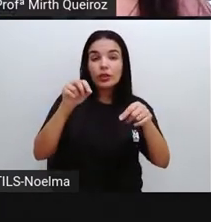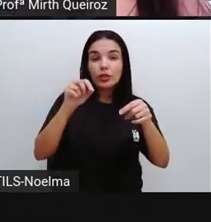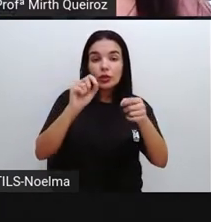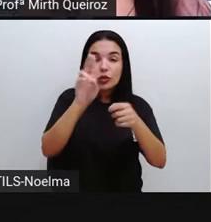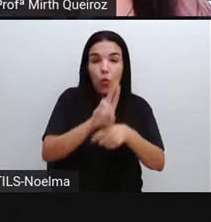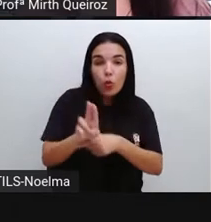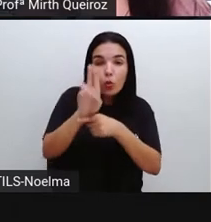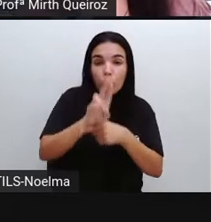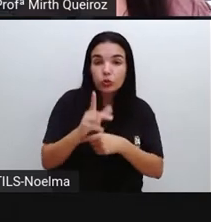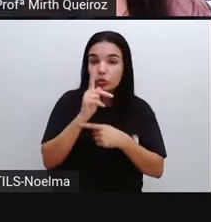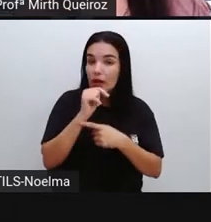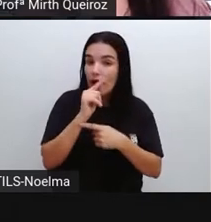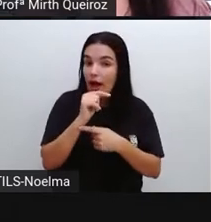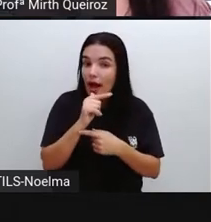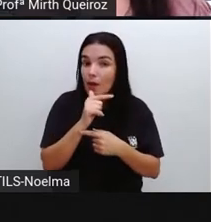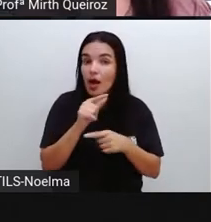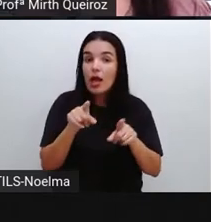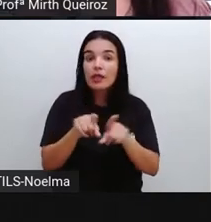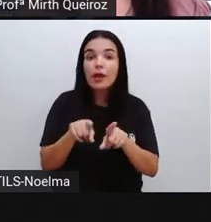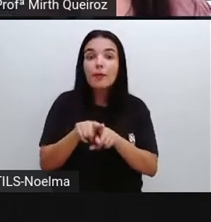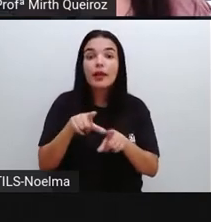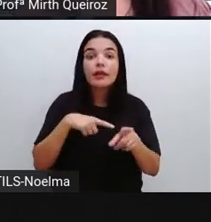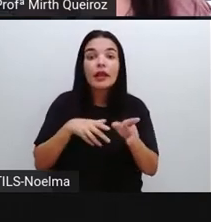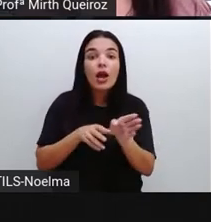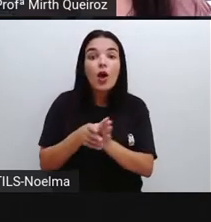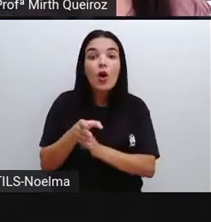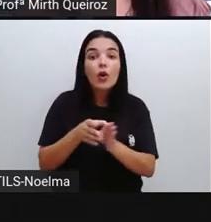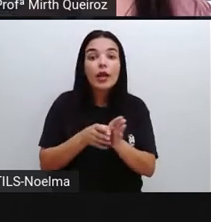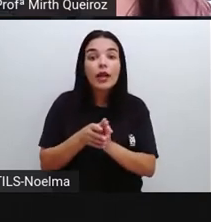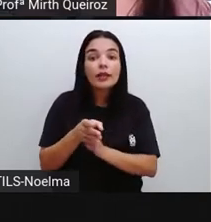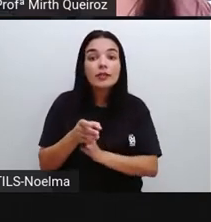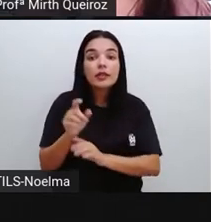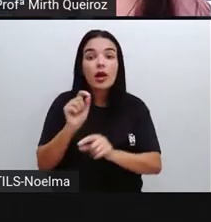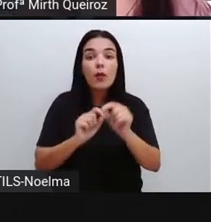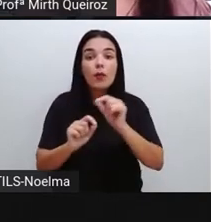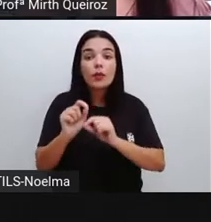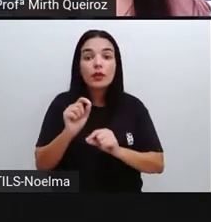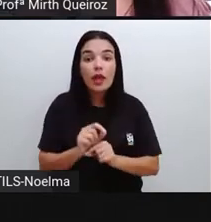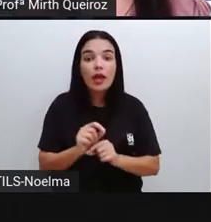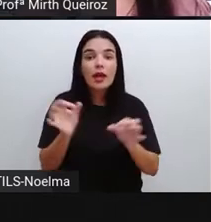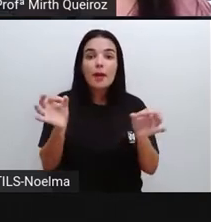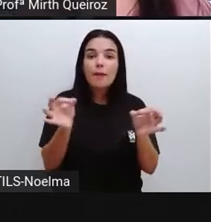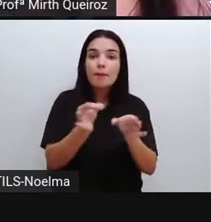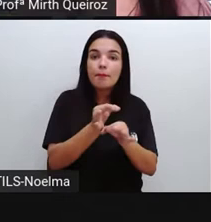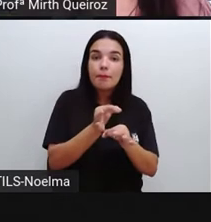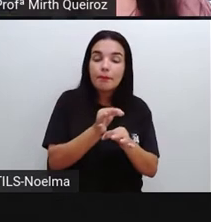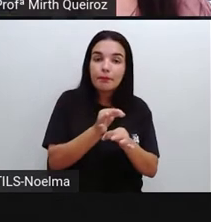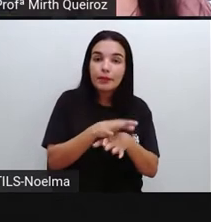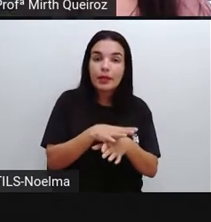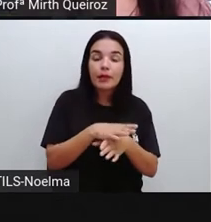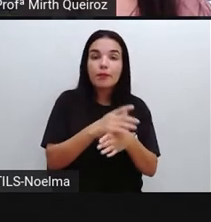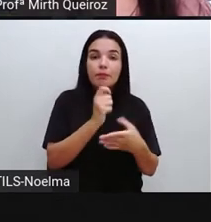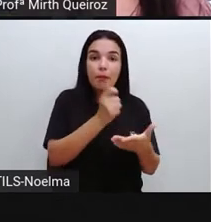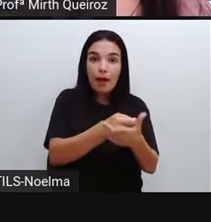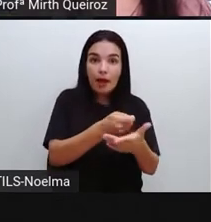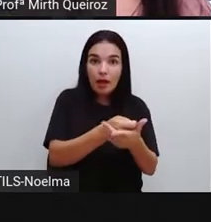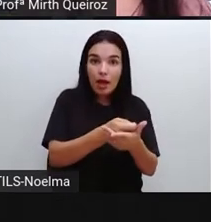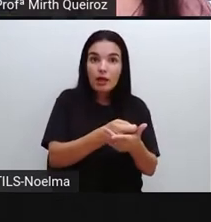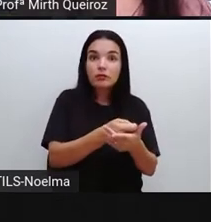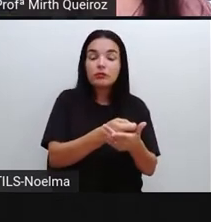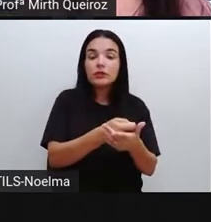nós também vamos ter a orientação do consumidor a quitar o débito e instruindo-se